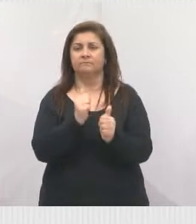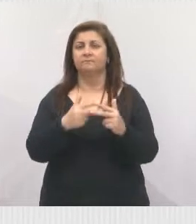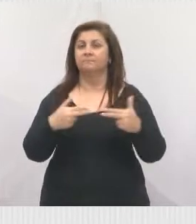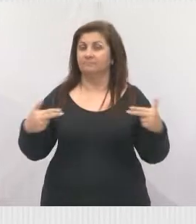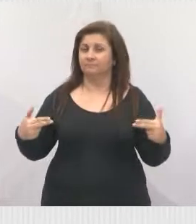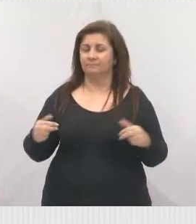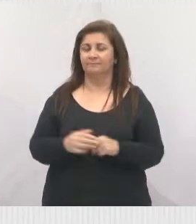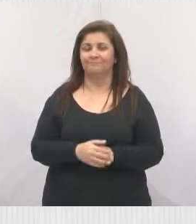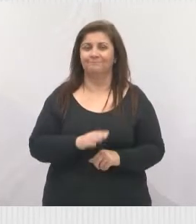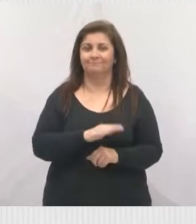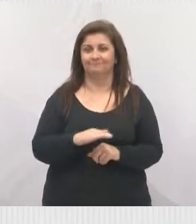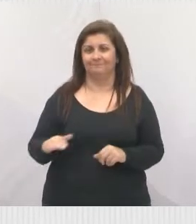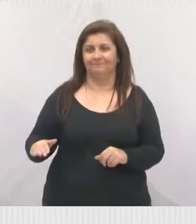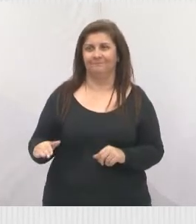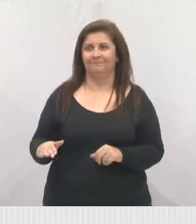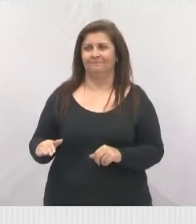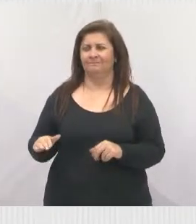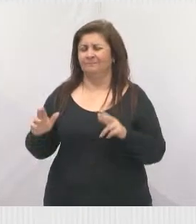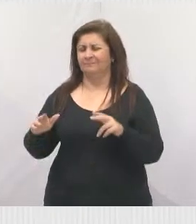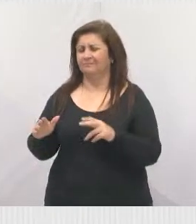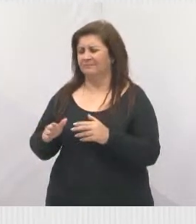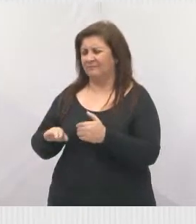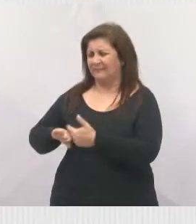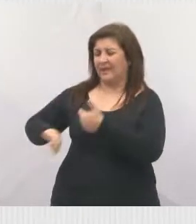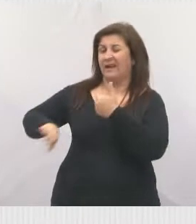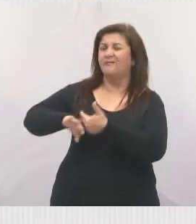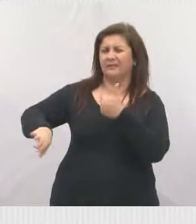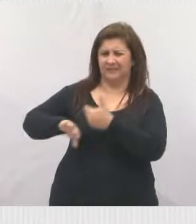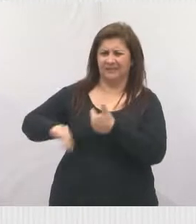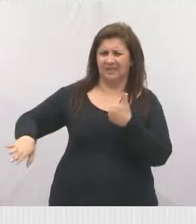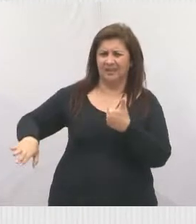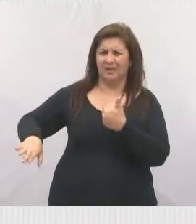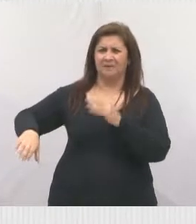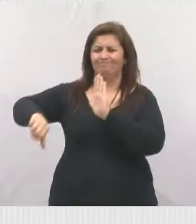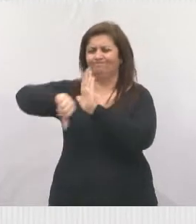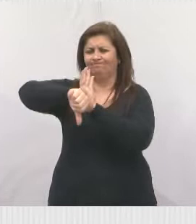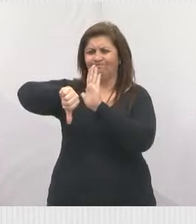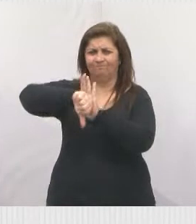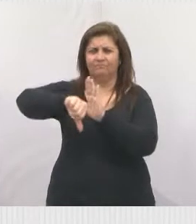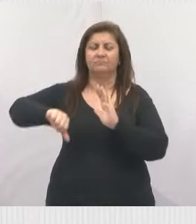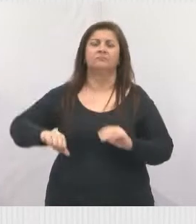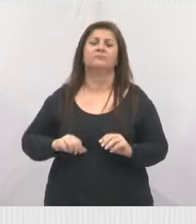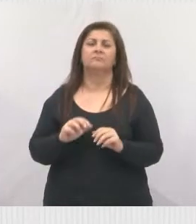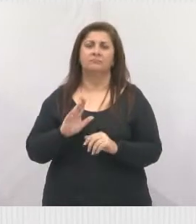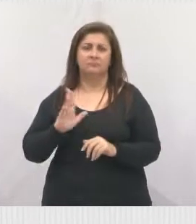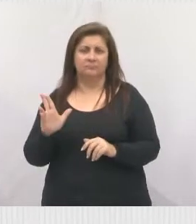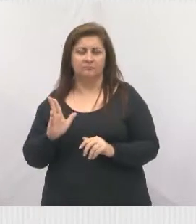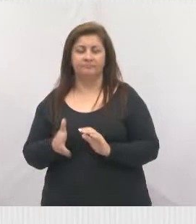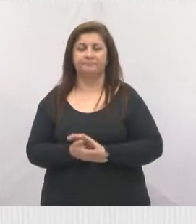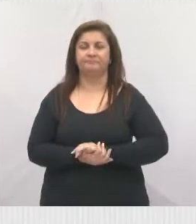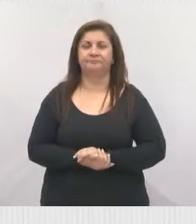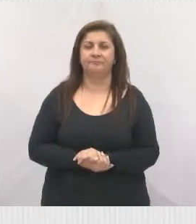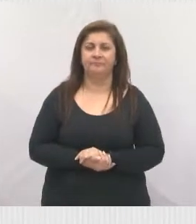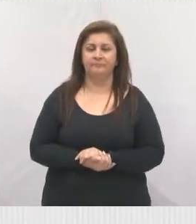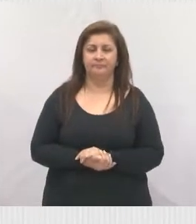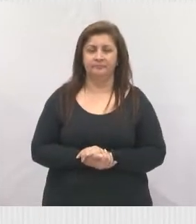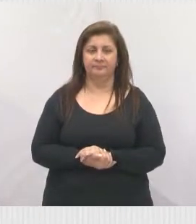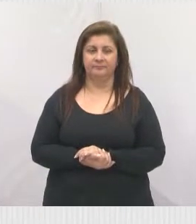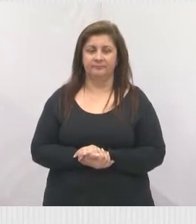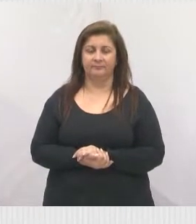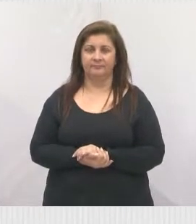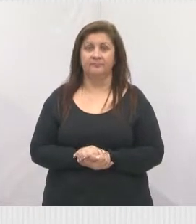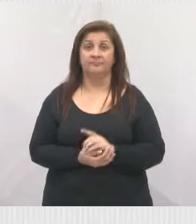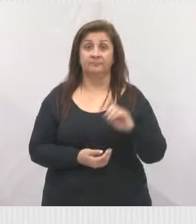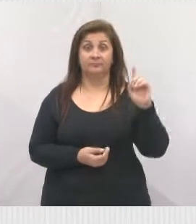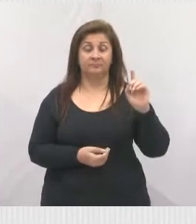essas crianças não caiam no mundo do crime, no mundo da droga, e isso a gente vai fazer. Eu acho que aqui é um dos vereadores que